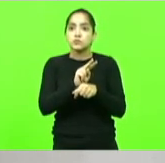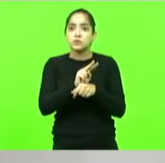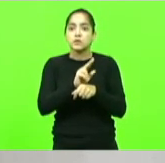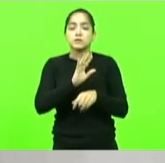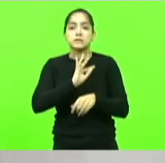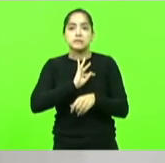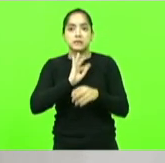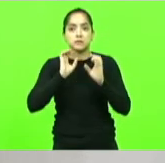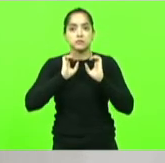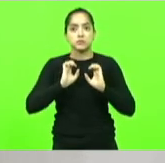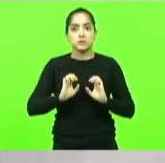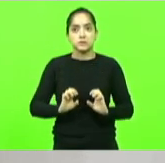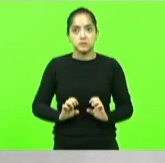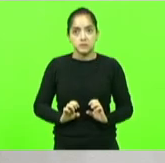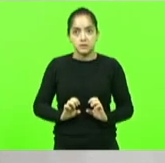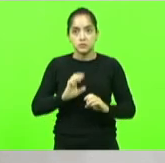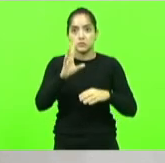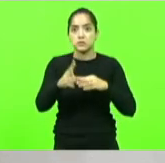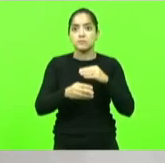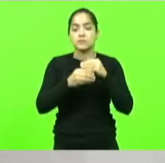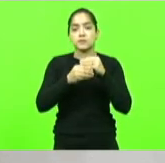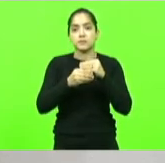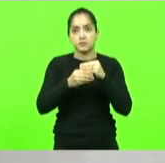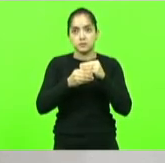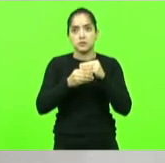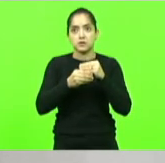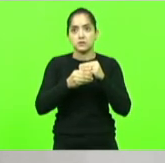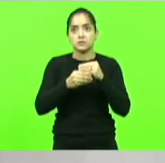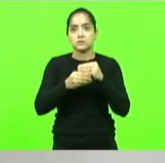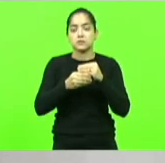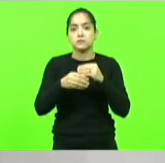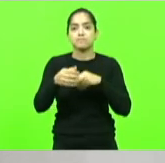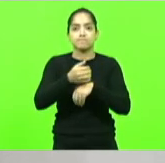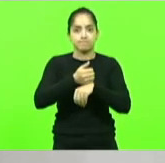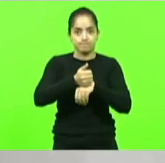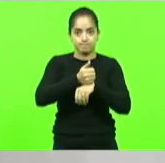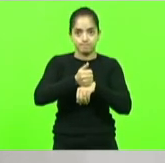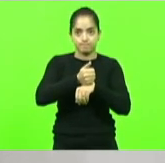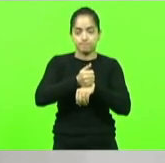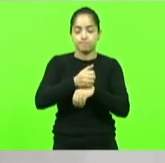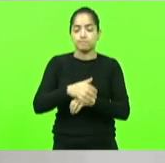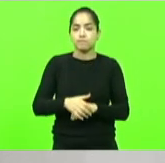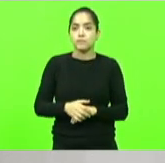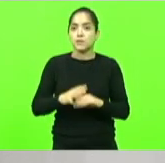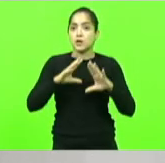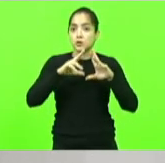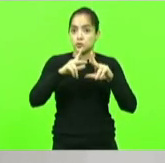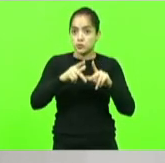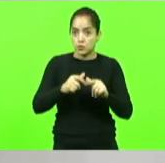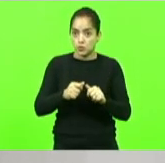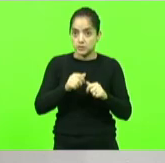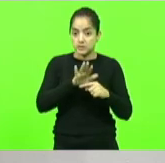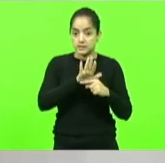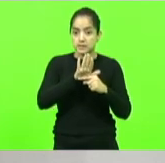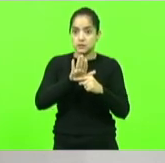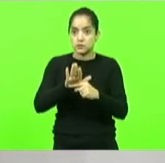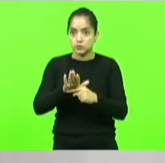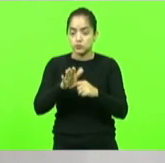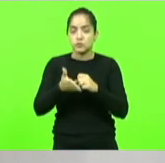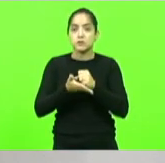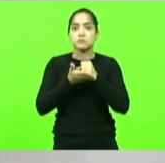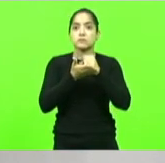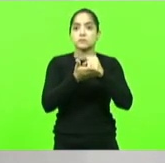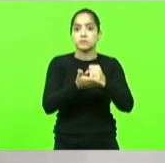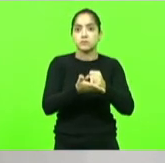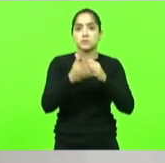éticos implementados nas intervenções profissionais todas essas contribuições sustentadas por uma